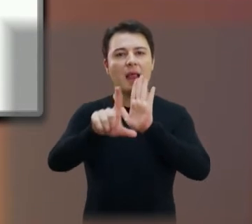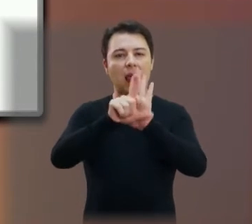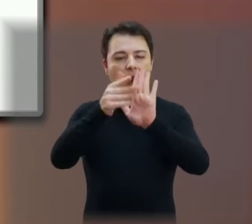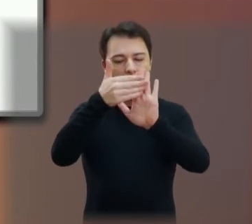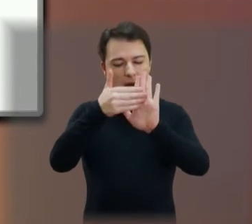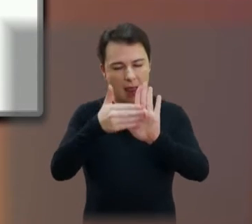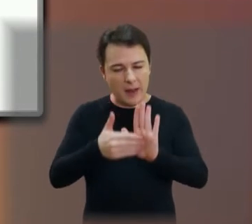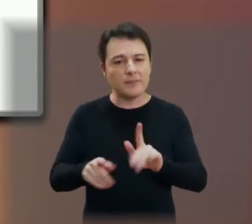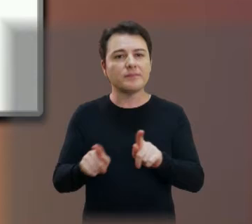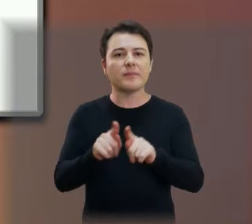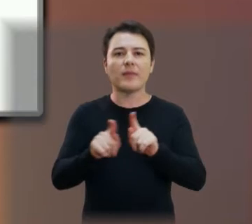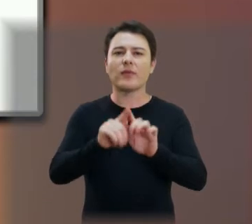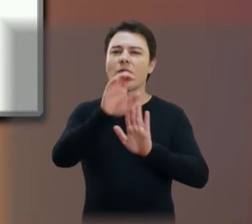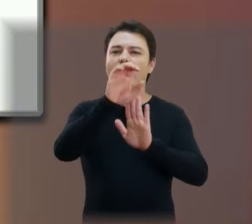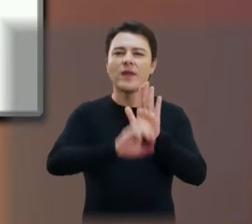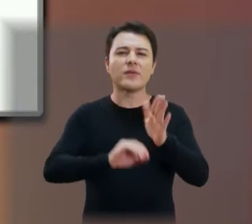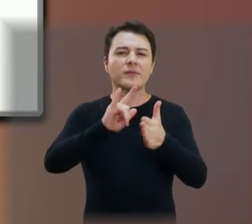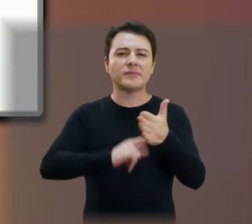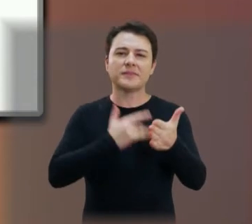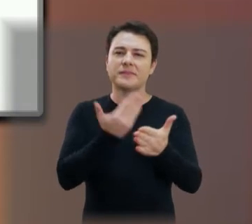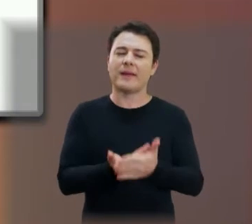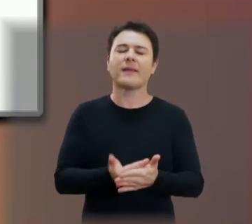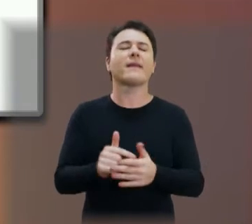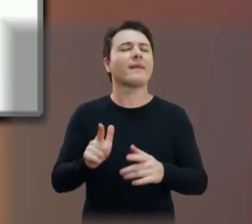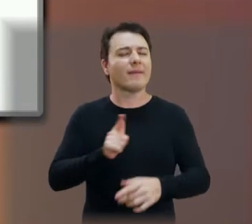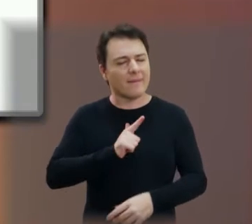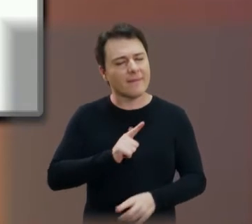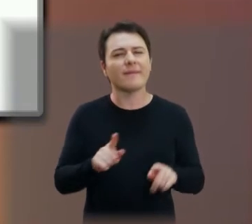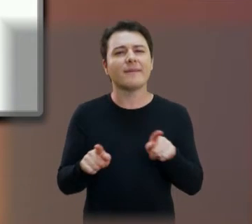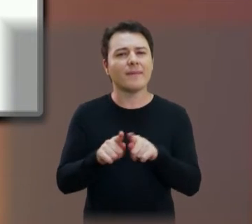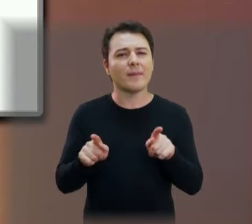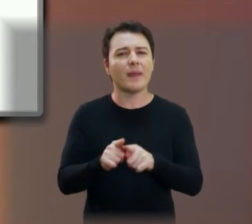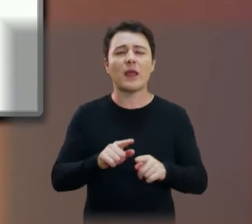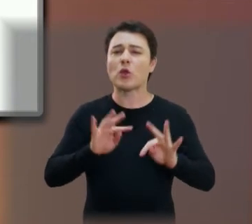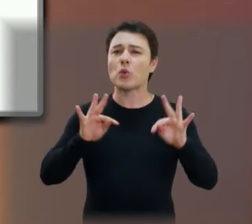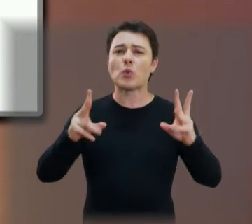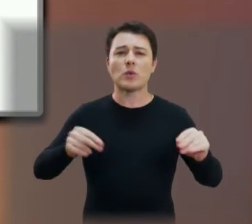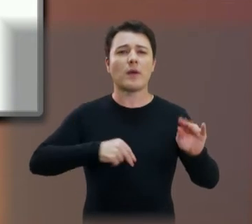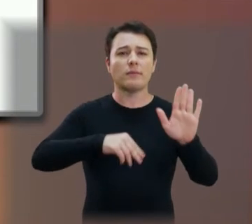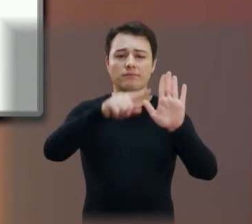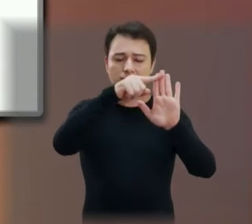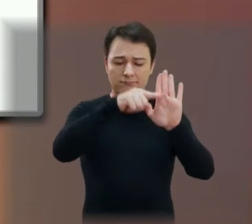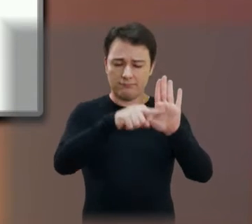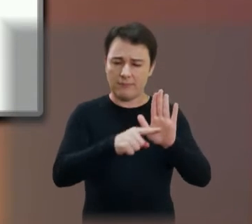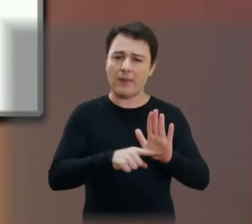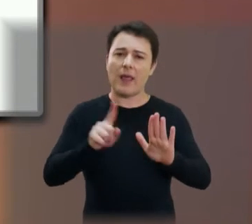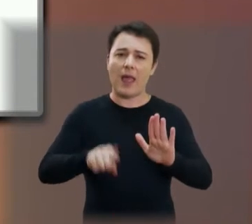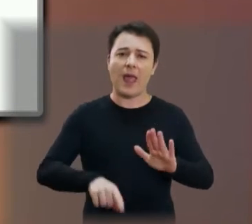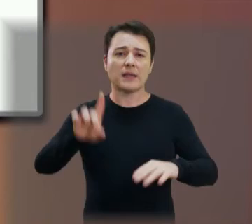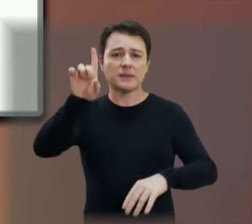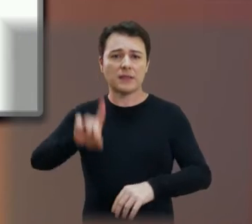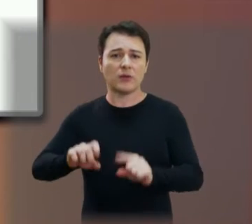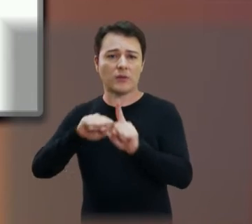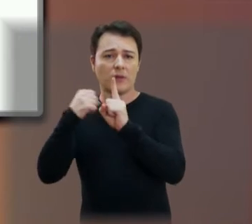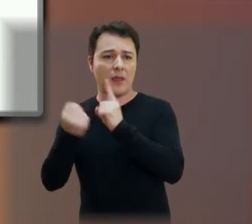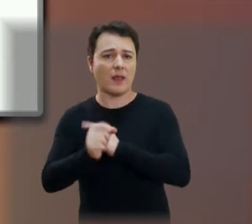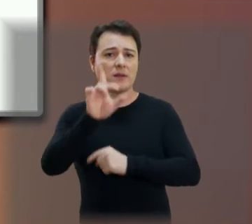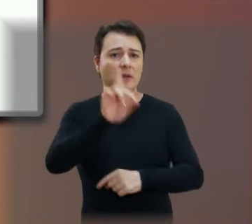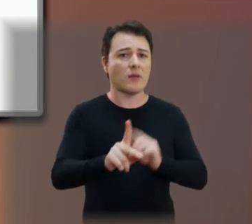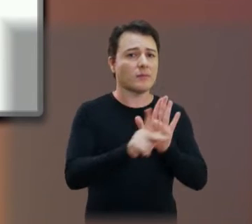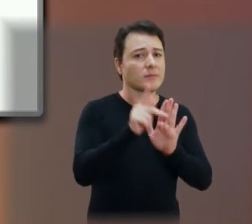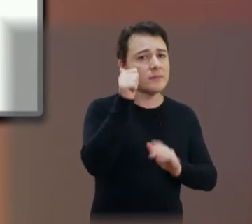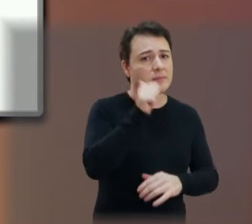indicações, ofícios, requerimentos. Nós temos também todas as nossas pautas defendidas, que são elas, direitos sociais, direitos das